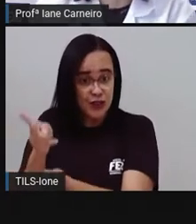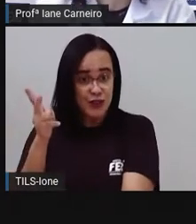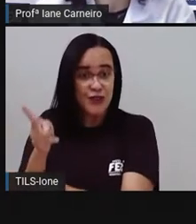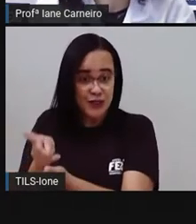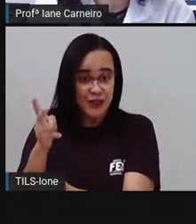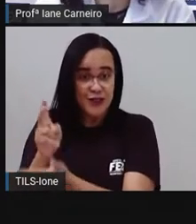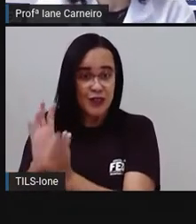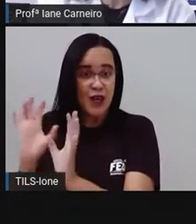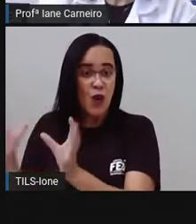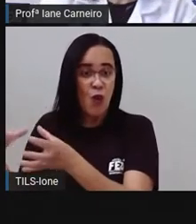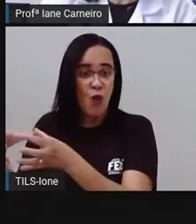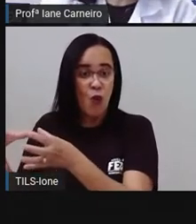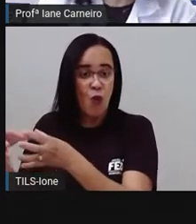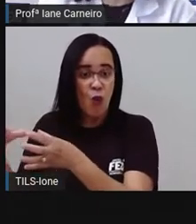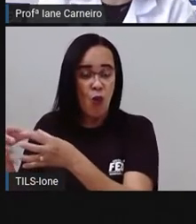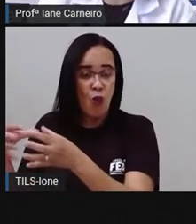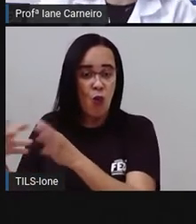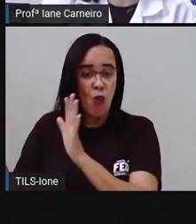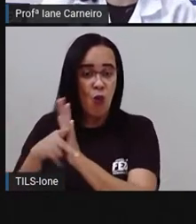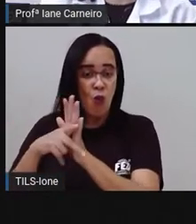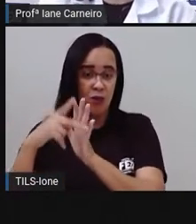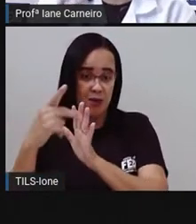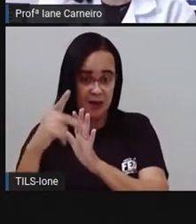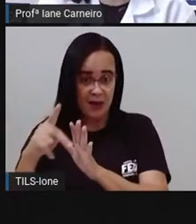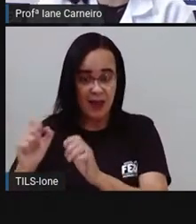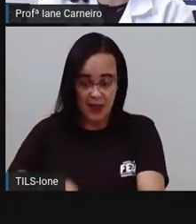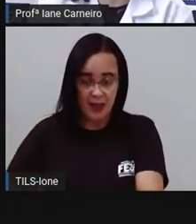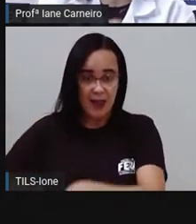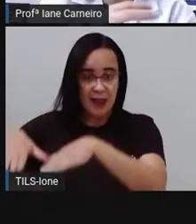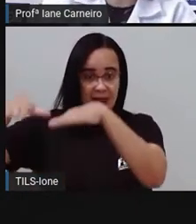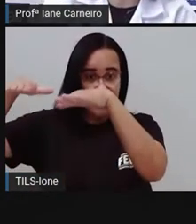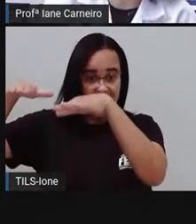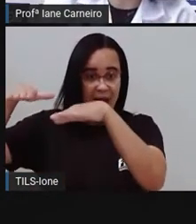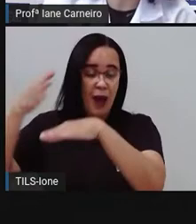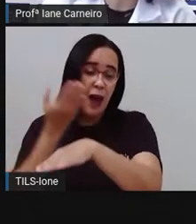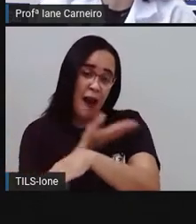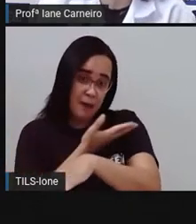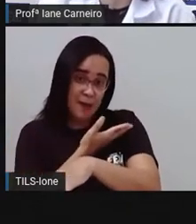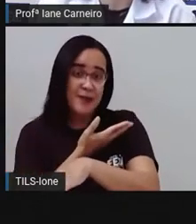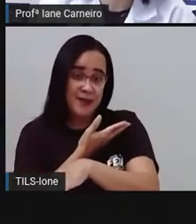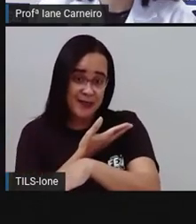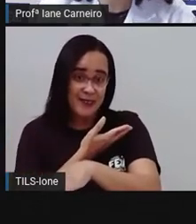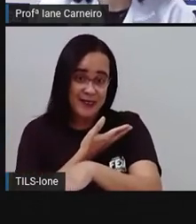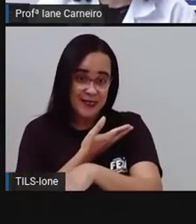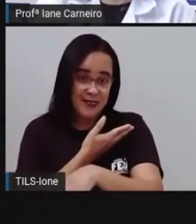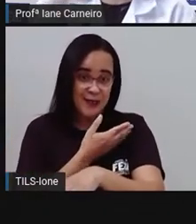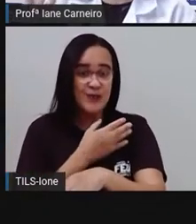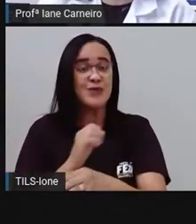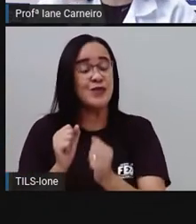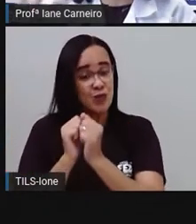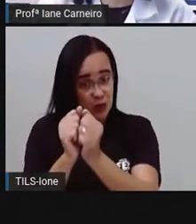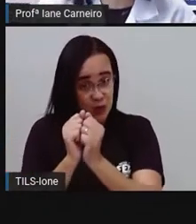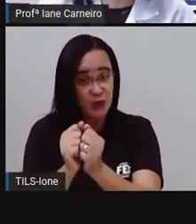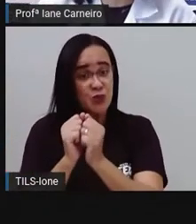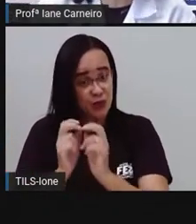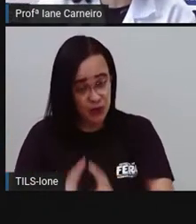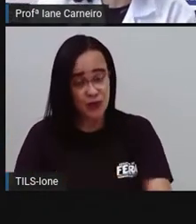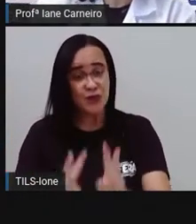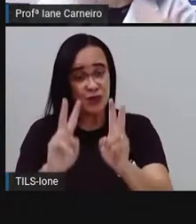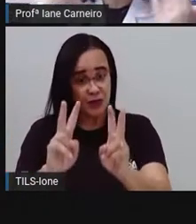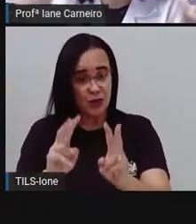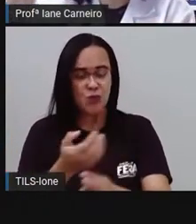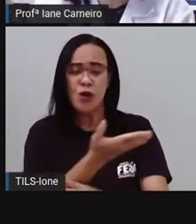amigos de infância. E vocês, certamente, se vocês continuarem morando nesse bairro em que vocês moram hoje, vocês vão construir